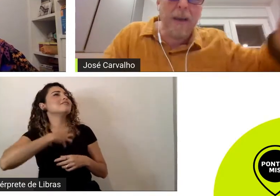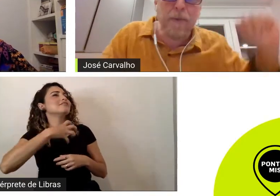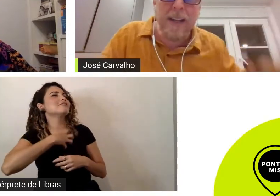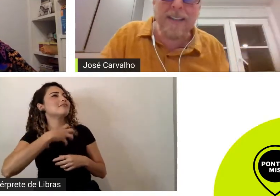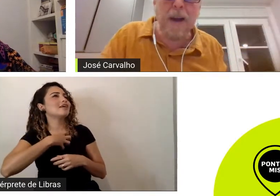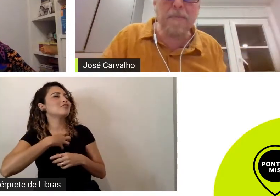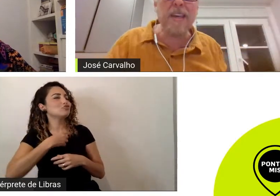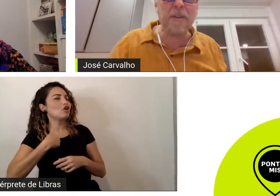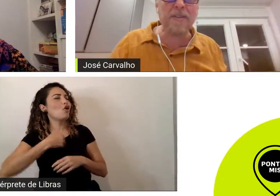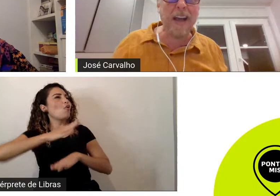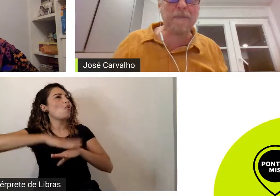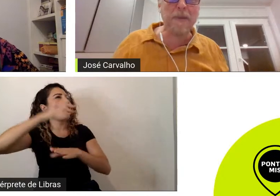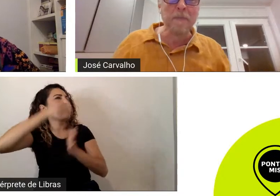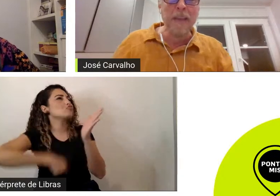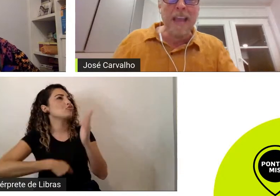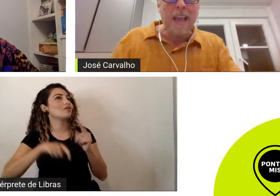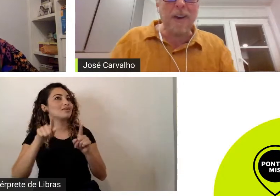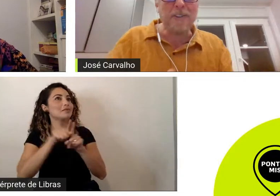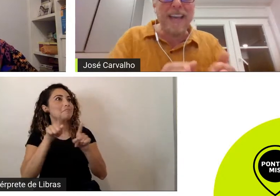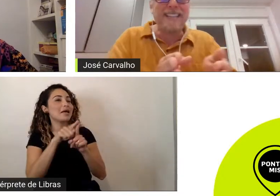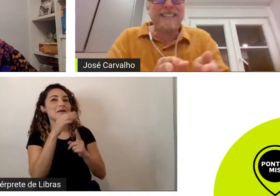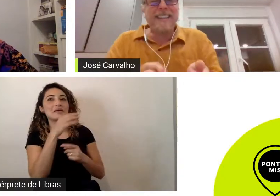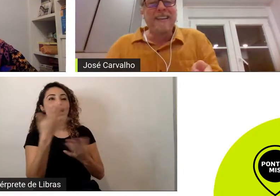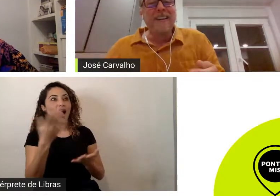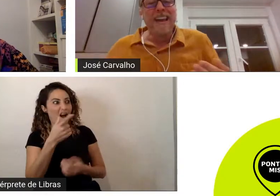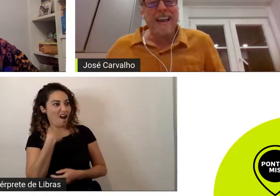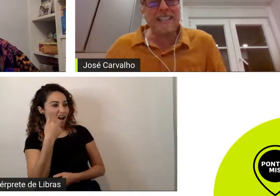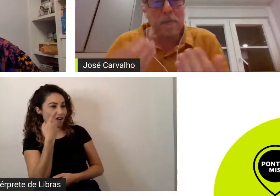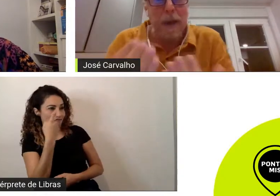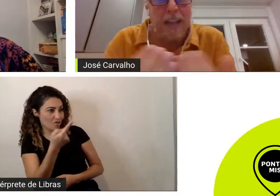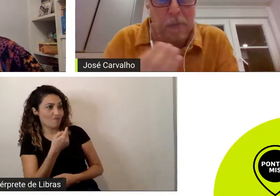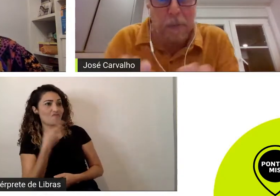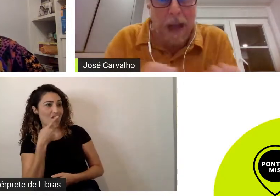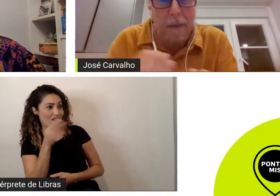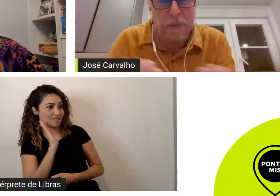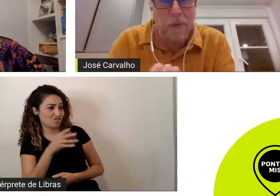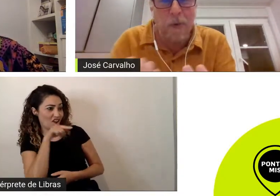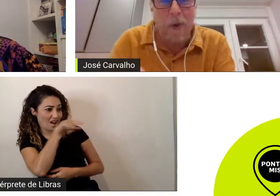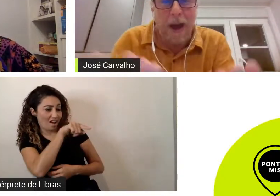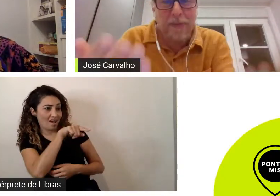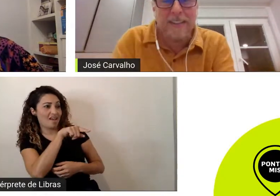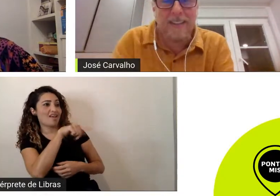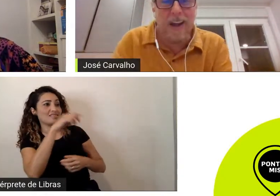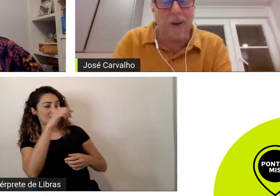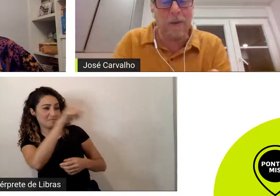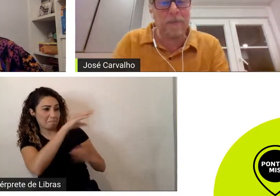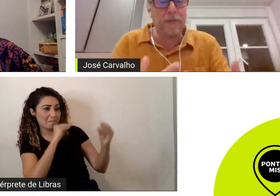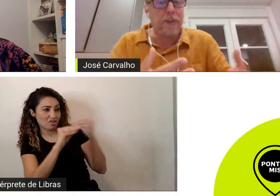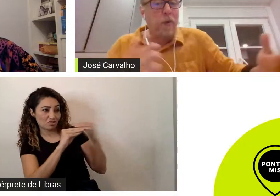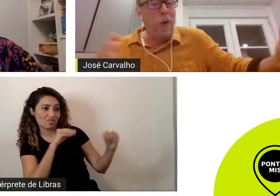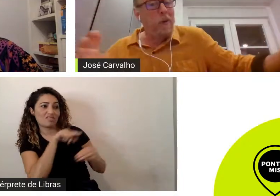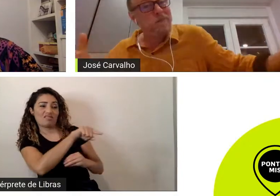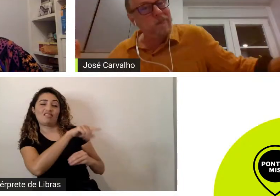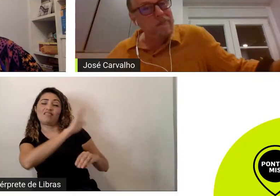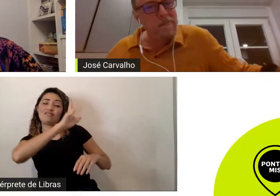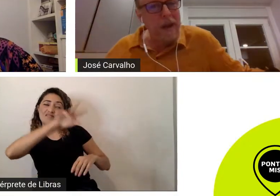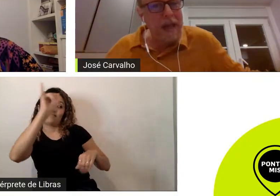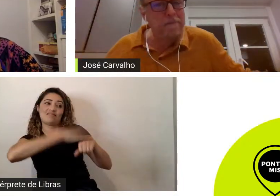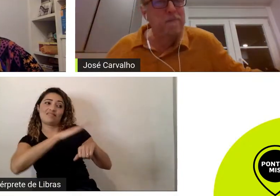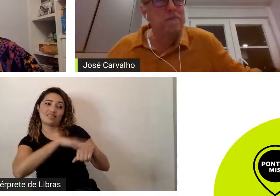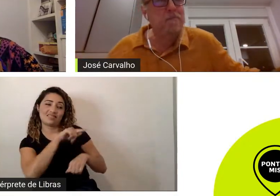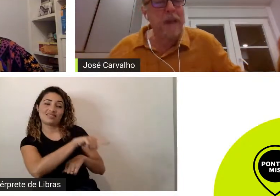fulana ia por esse caminho sabe eu acho que esse bate-papo com a ficção ficou